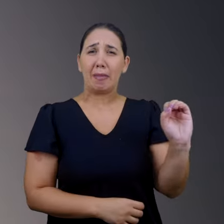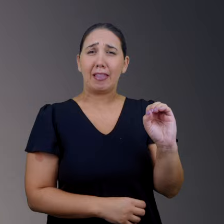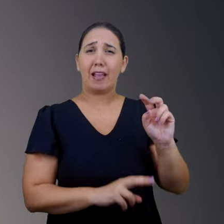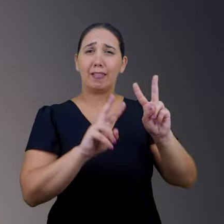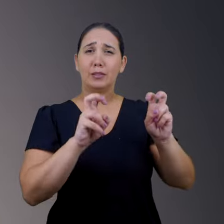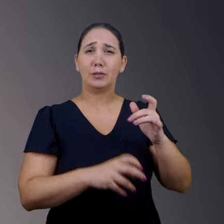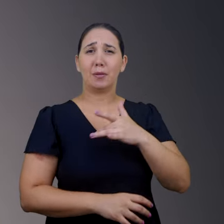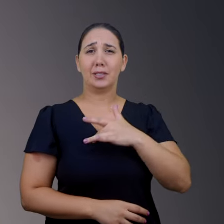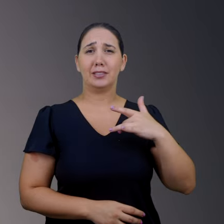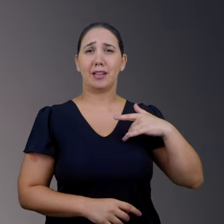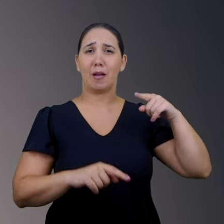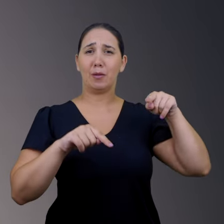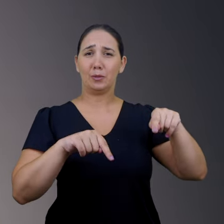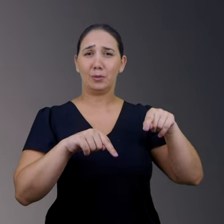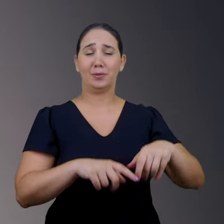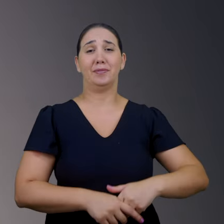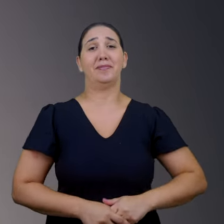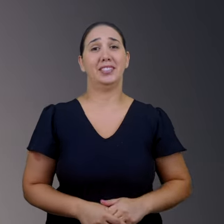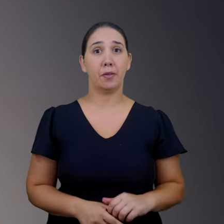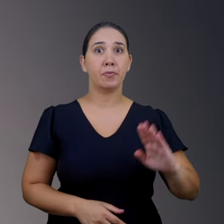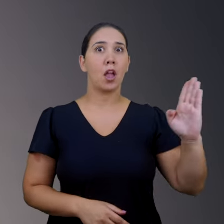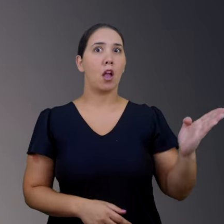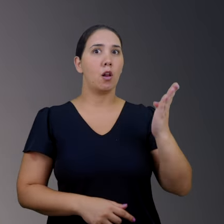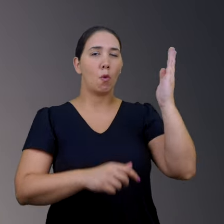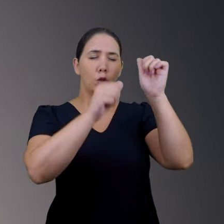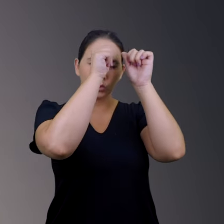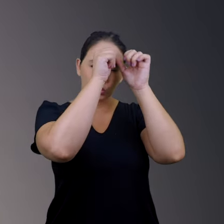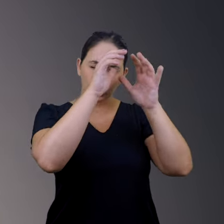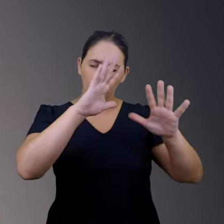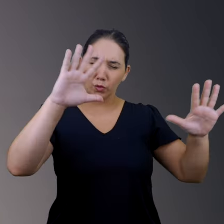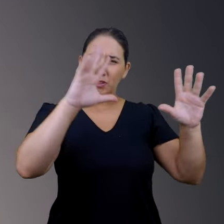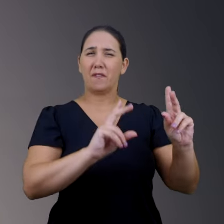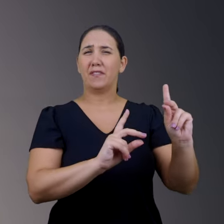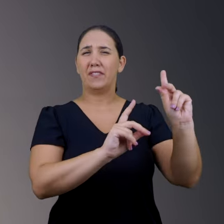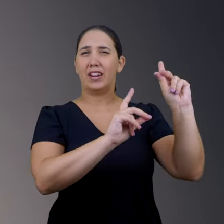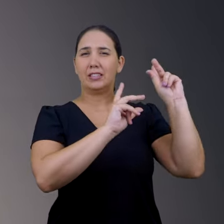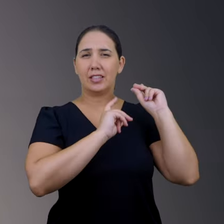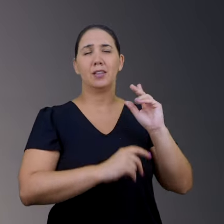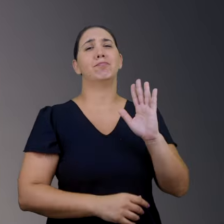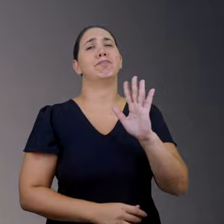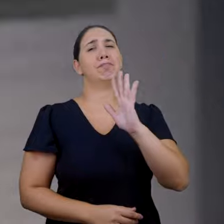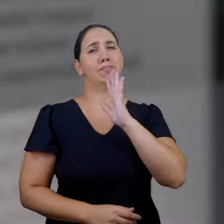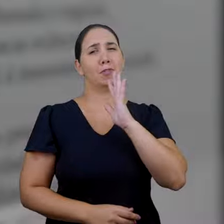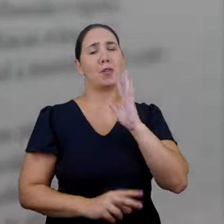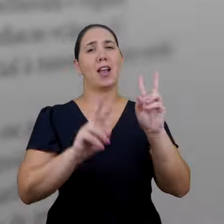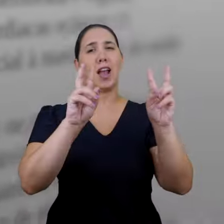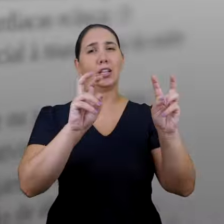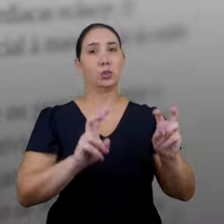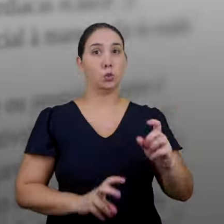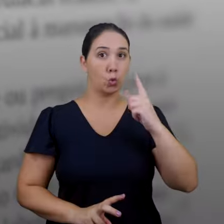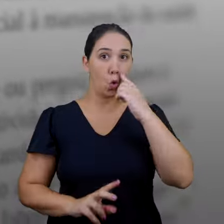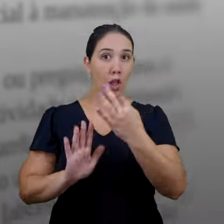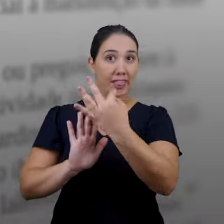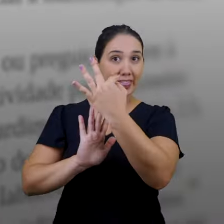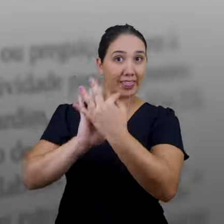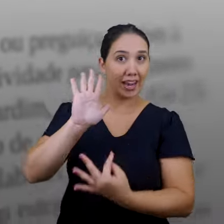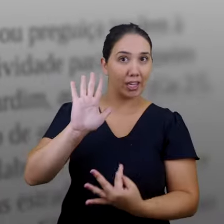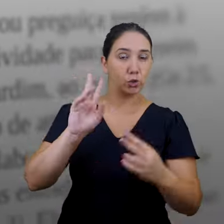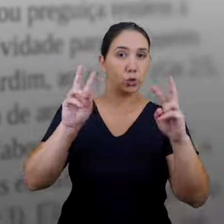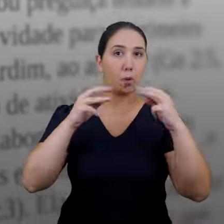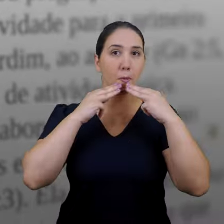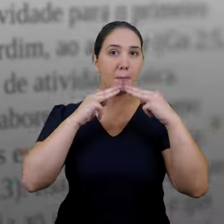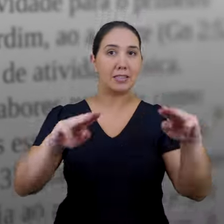A partir dessa e de outras revelações, ela começou a escrever sobre esse assunto, e esses textos, conhecidos como